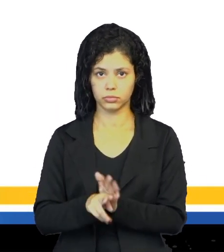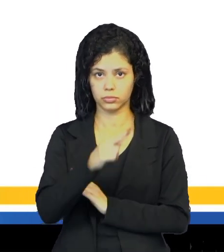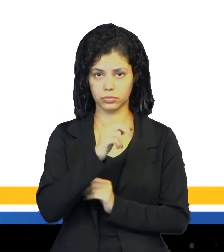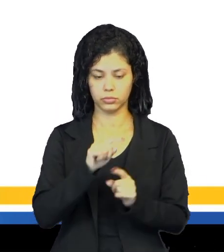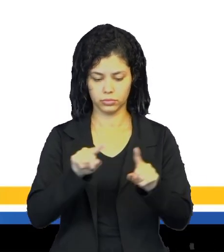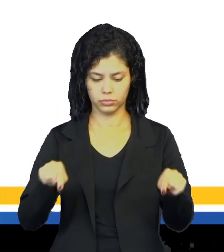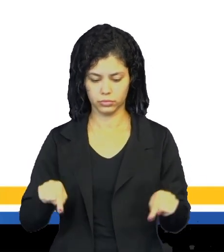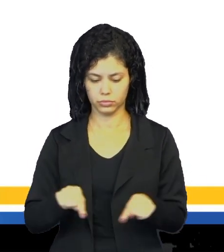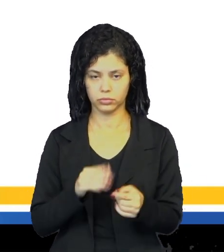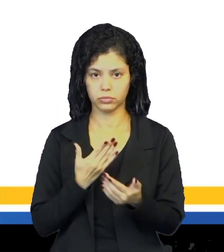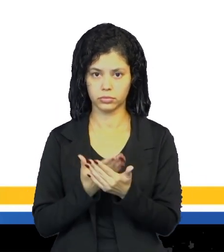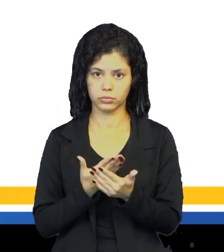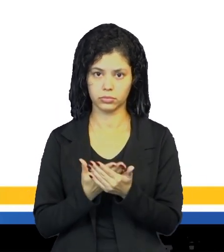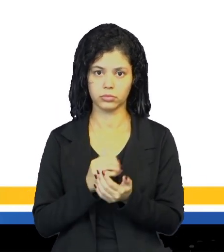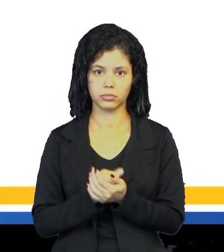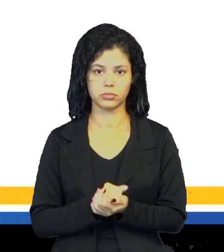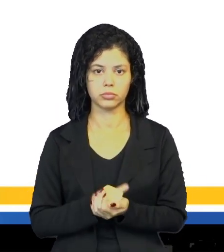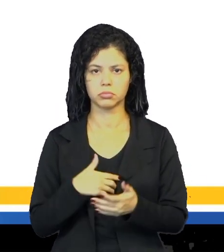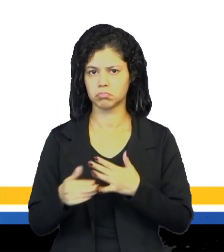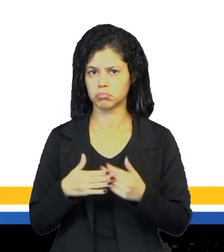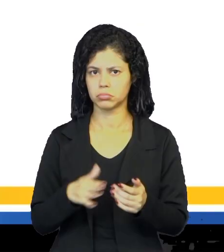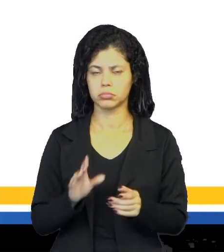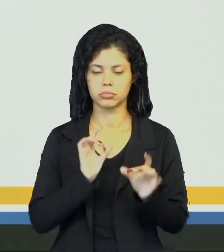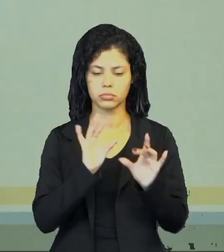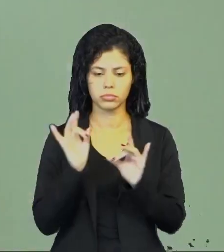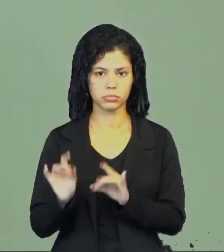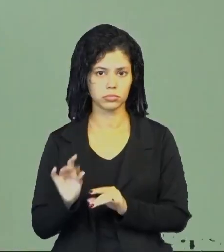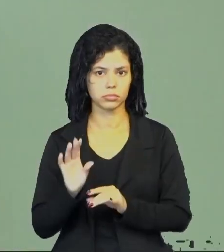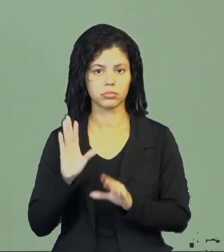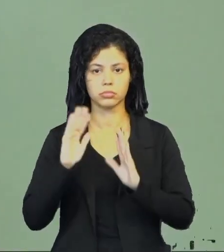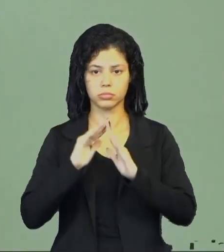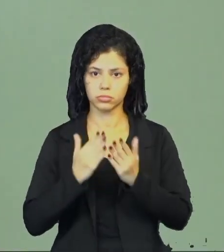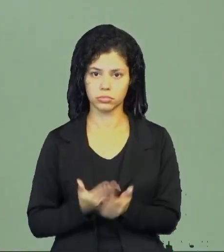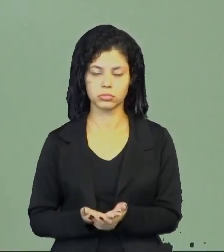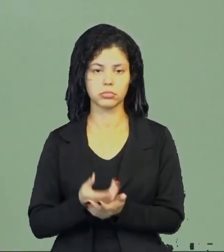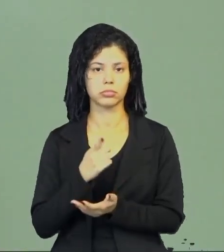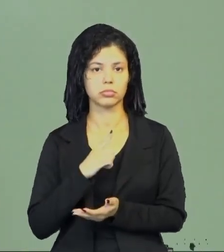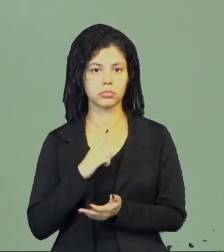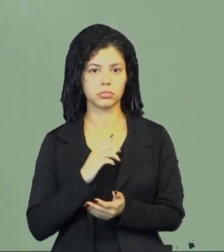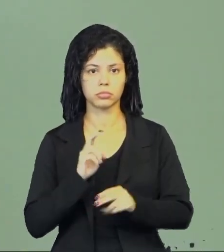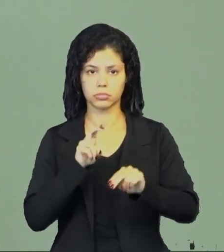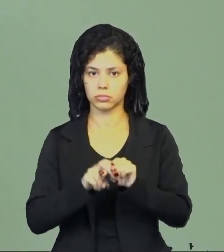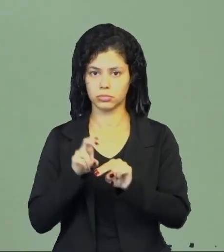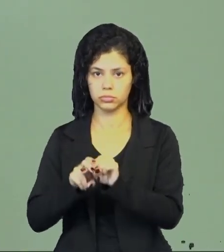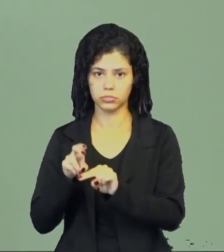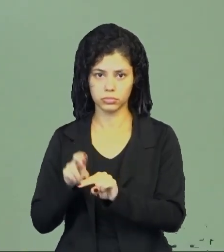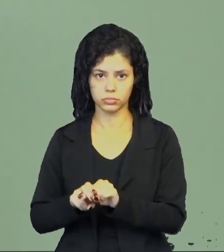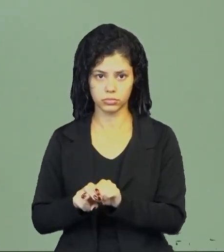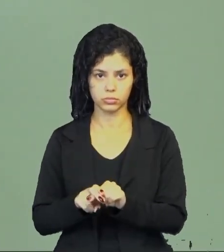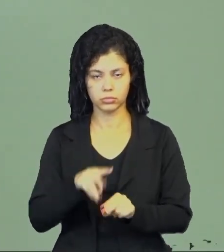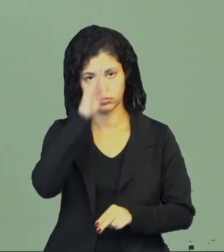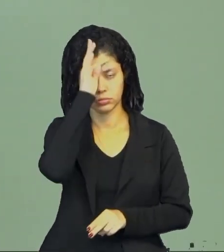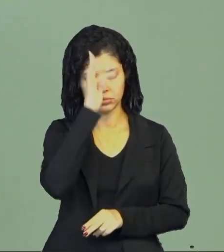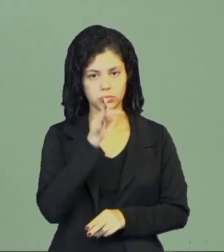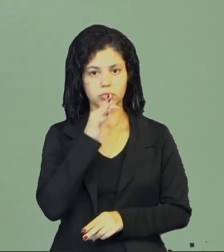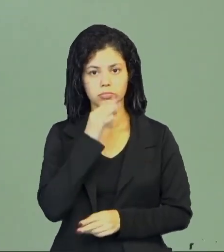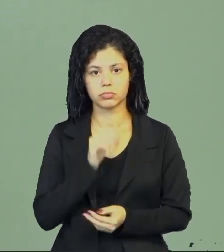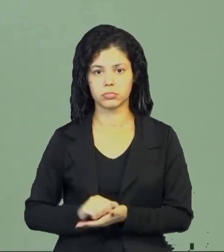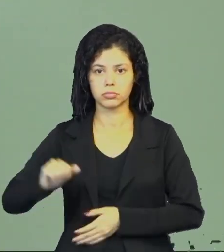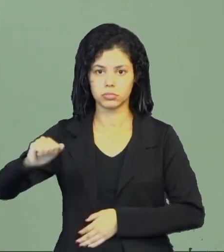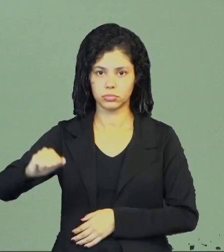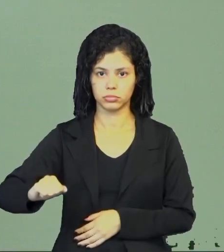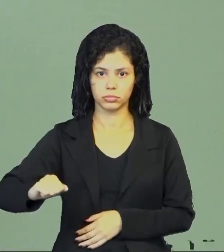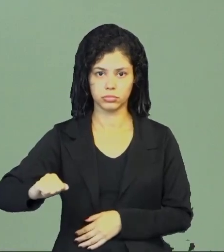depende de cada escola, né. Tem umas escolas que têm aquelas cadeiras ainda mais tradicionais, com um